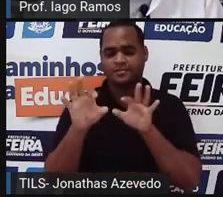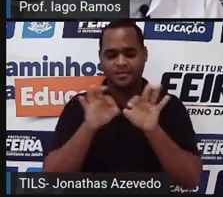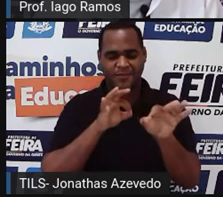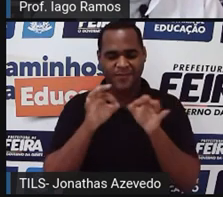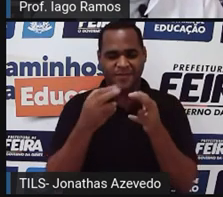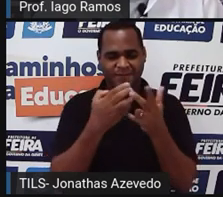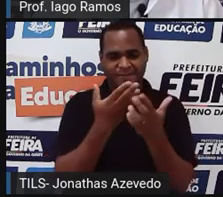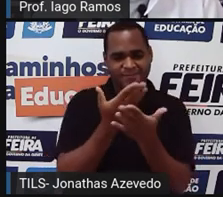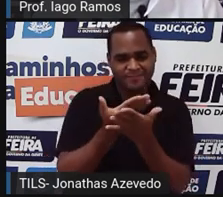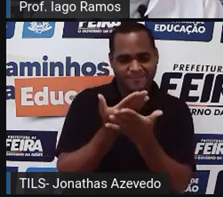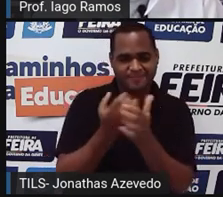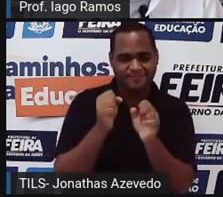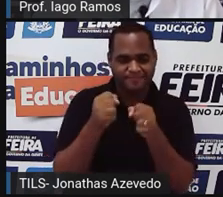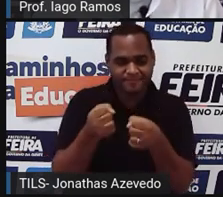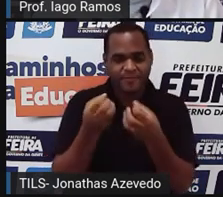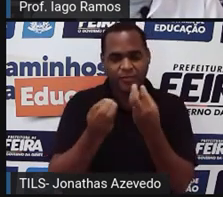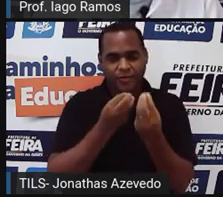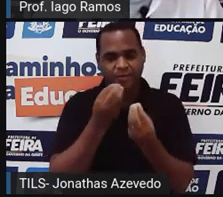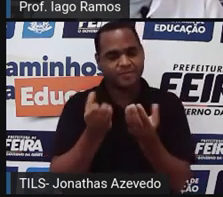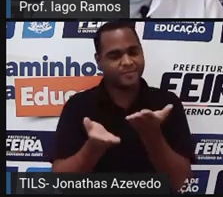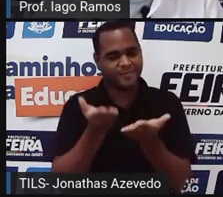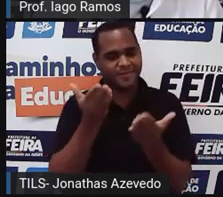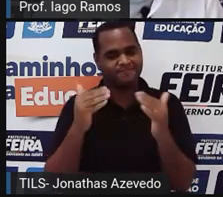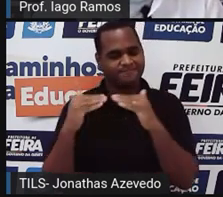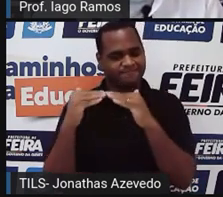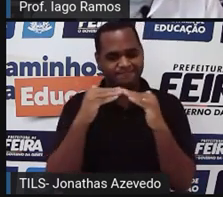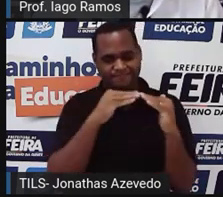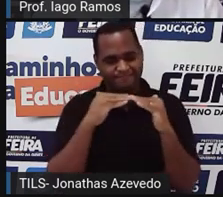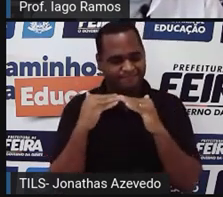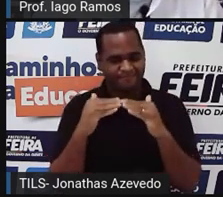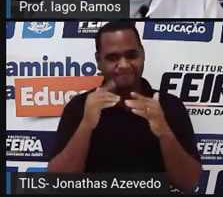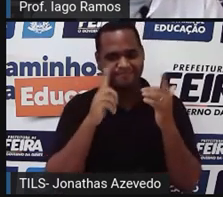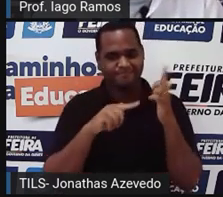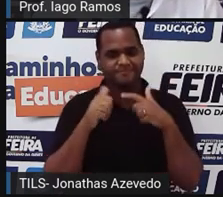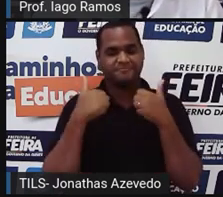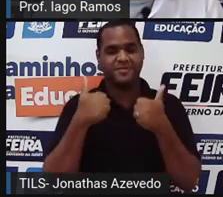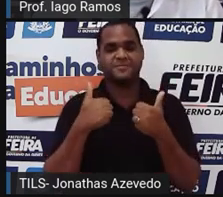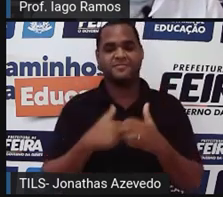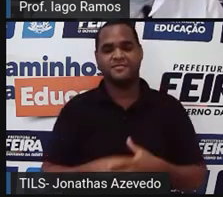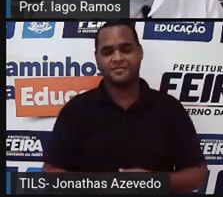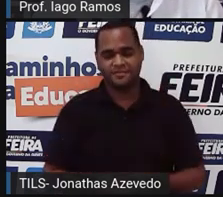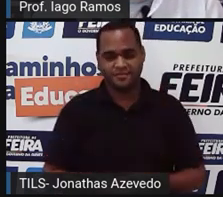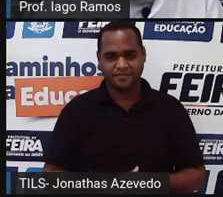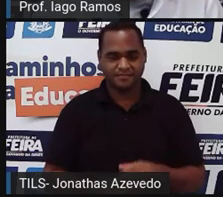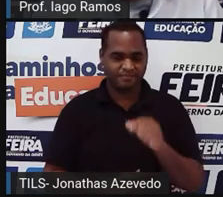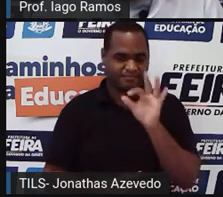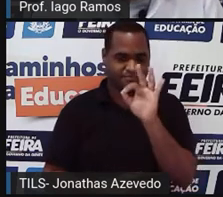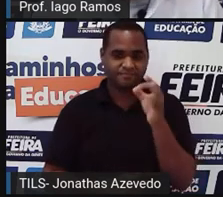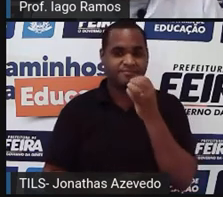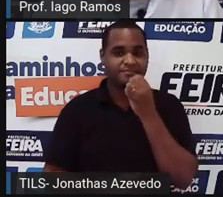esse estudo sobre a proporcionalidade entre grandezas. tá bom? Beleza?